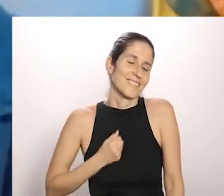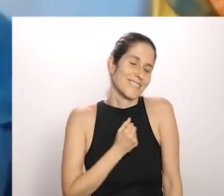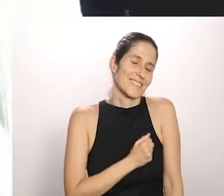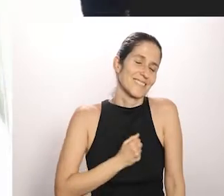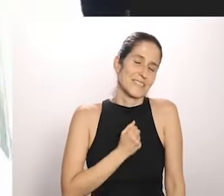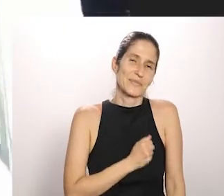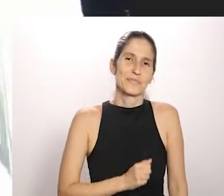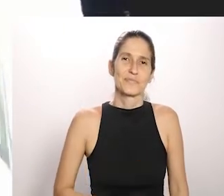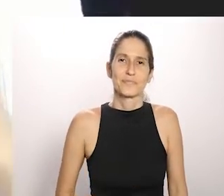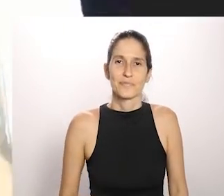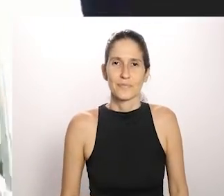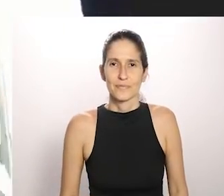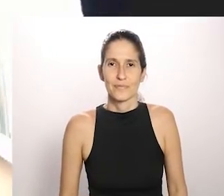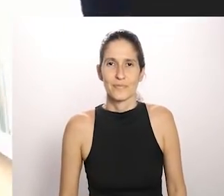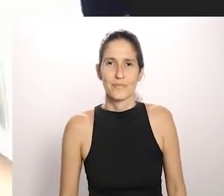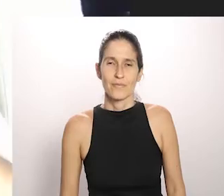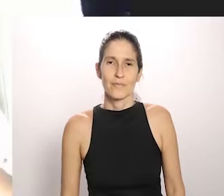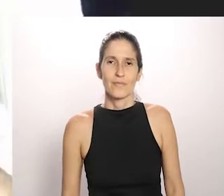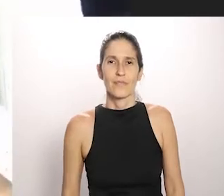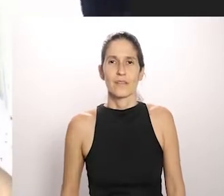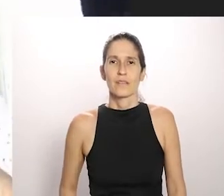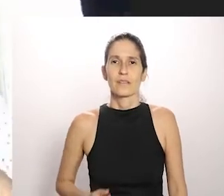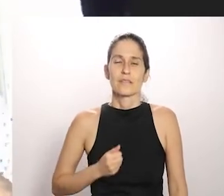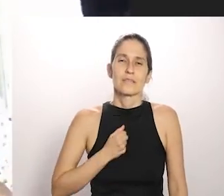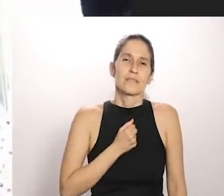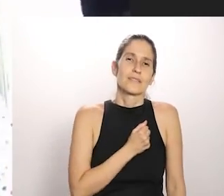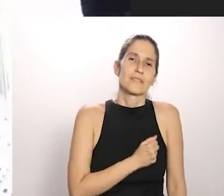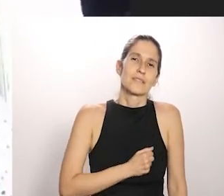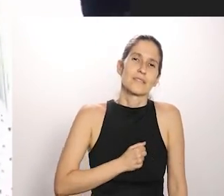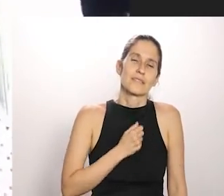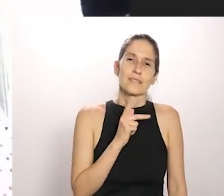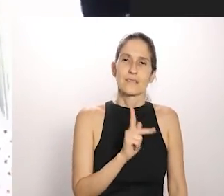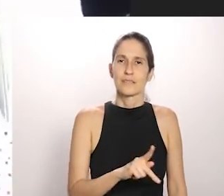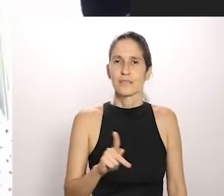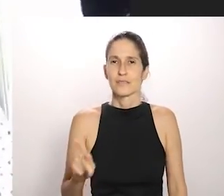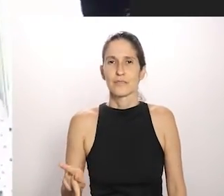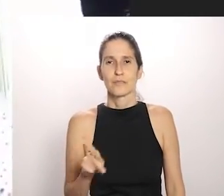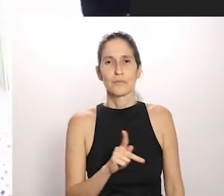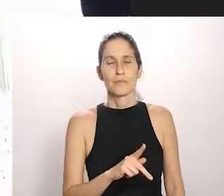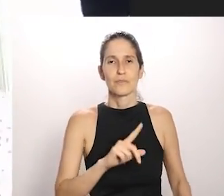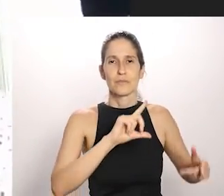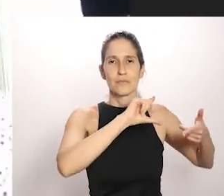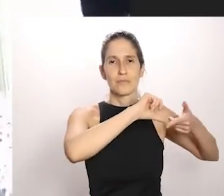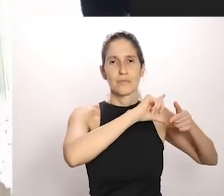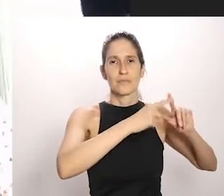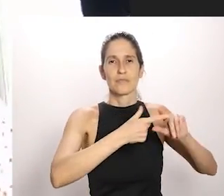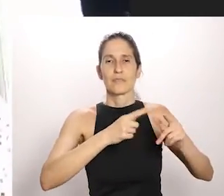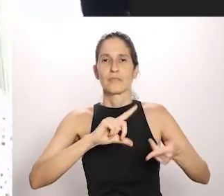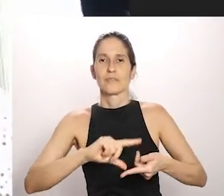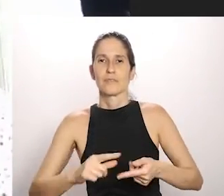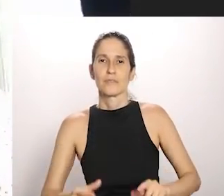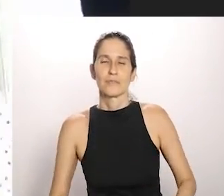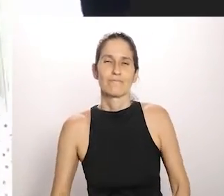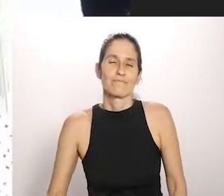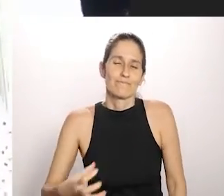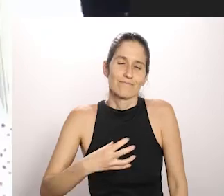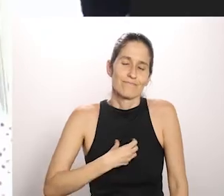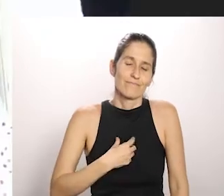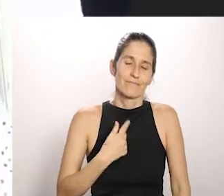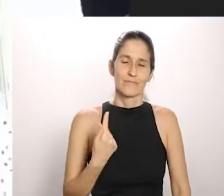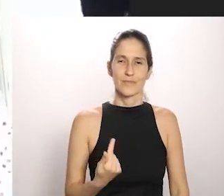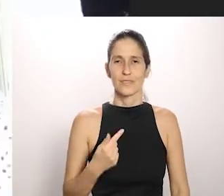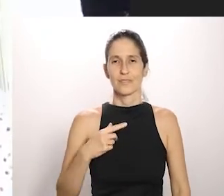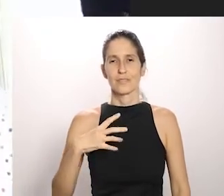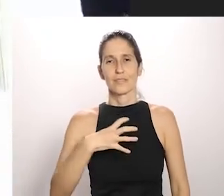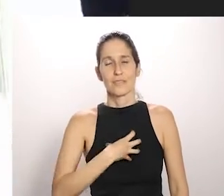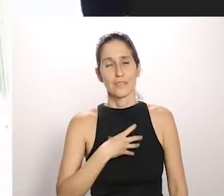Ô, que saudade. Ô, que saudade dos mestres sente eu e sente